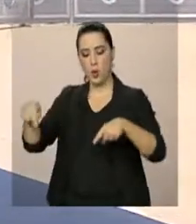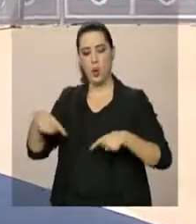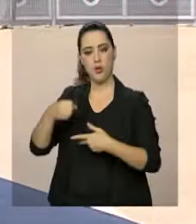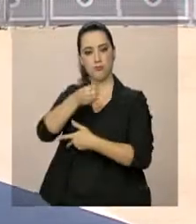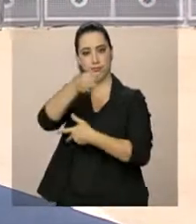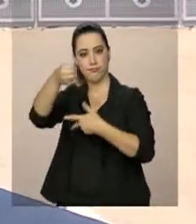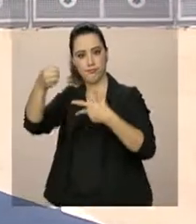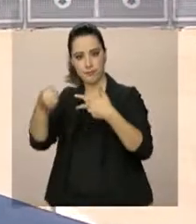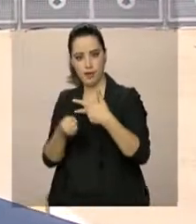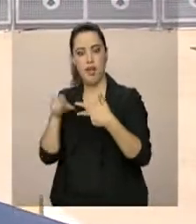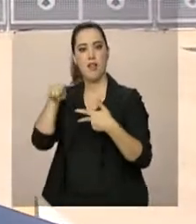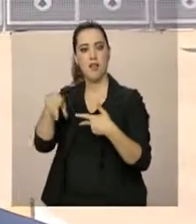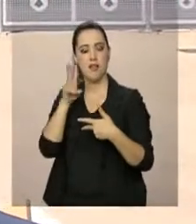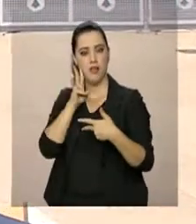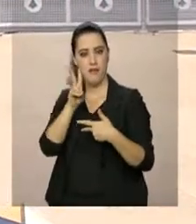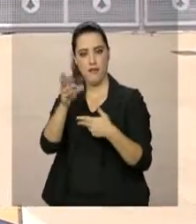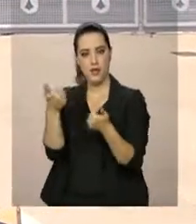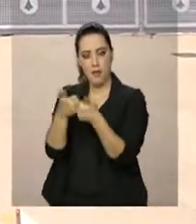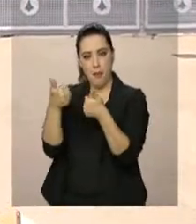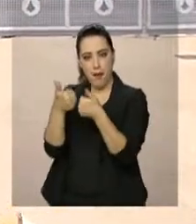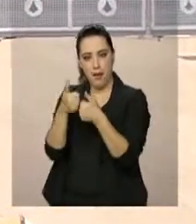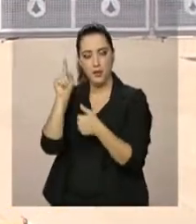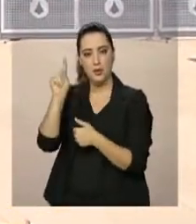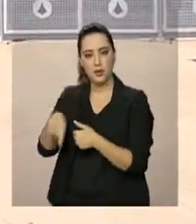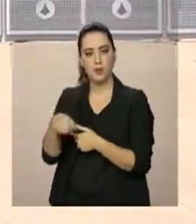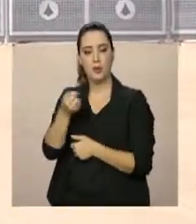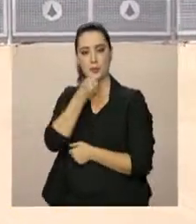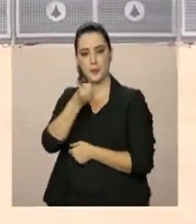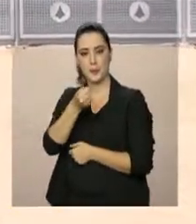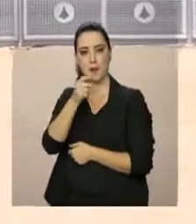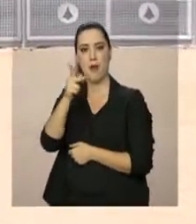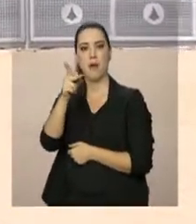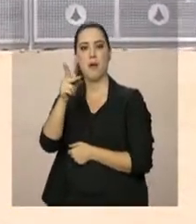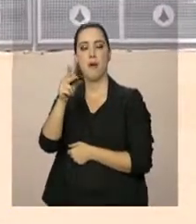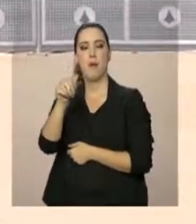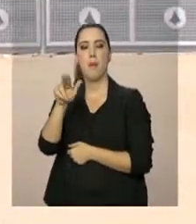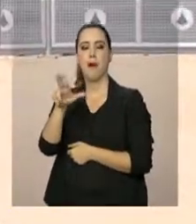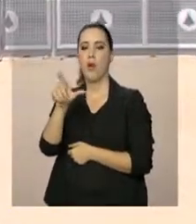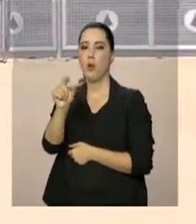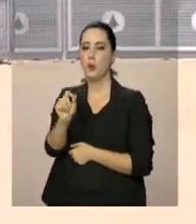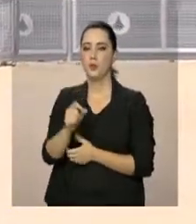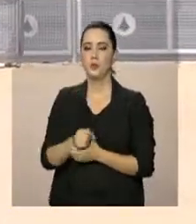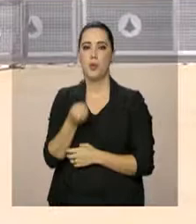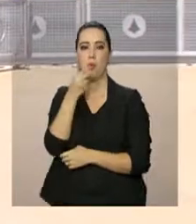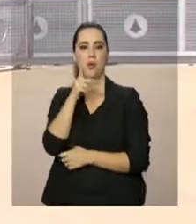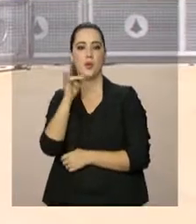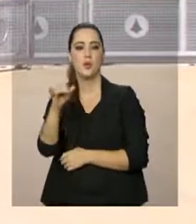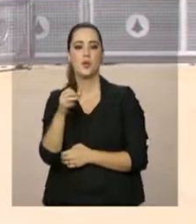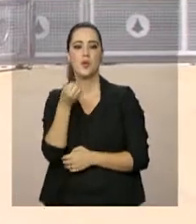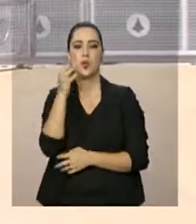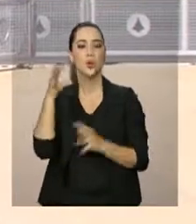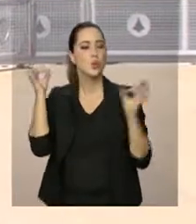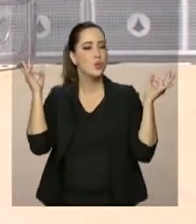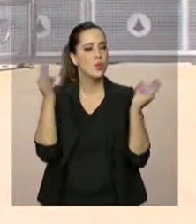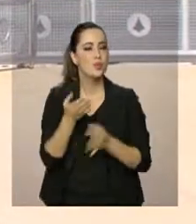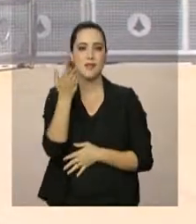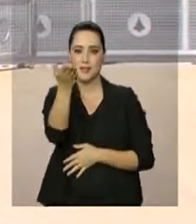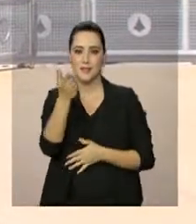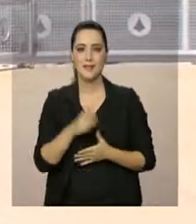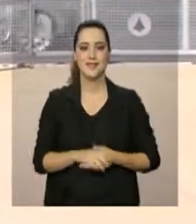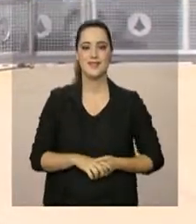e quem está lá acompanhando tudo de perto é o repórter Paulo La Sálvia. Bom dia, Paulo. Tudo pronto por aí?